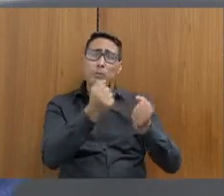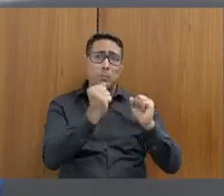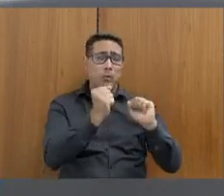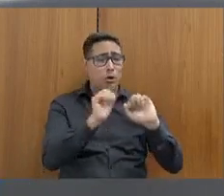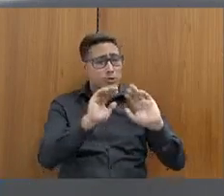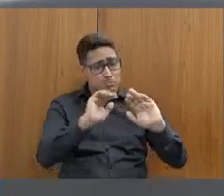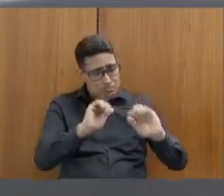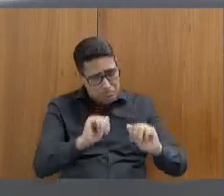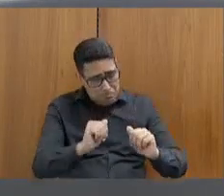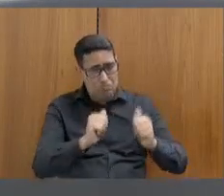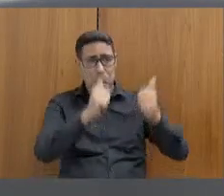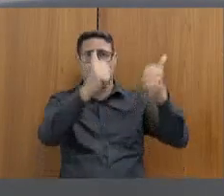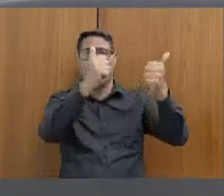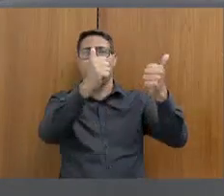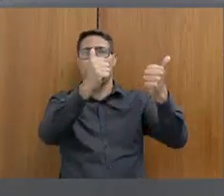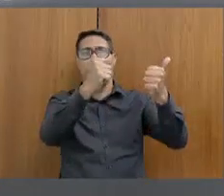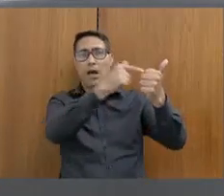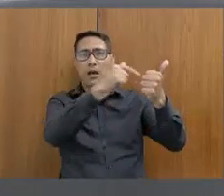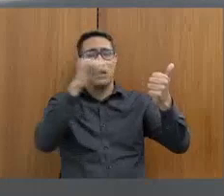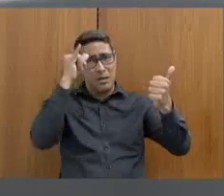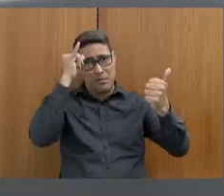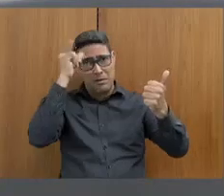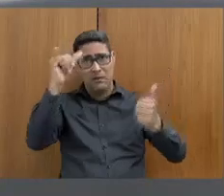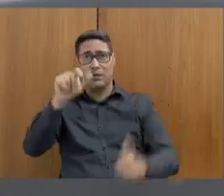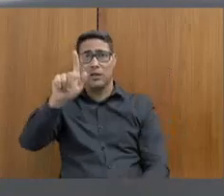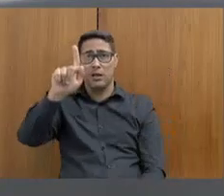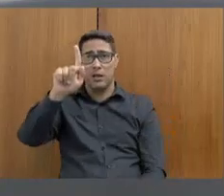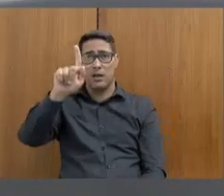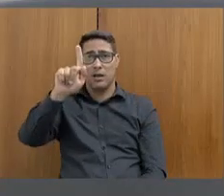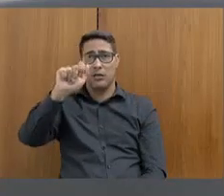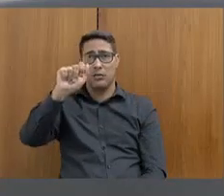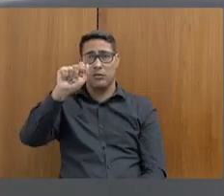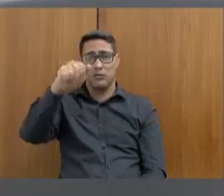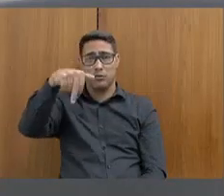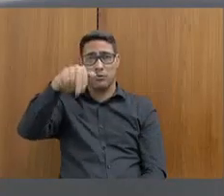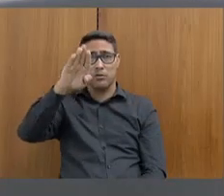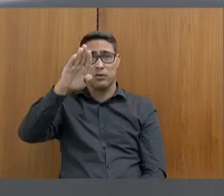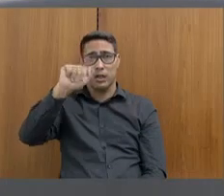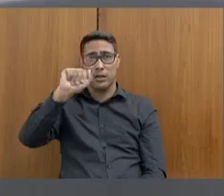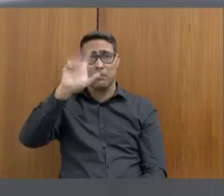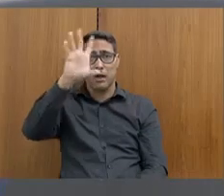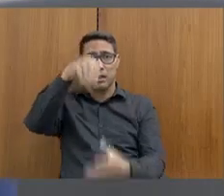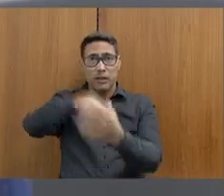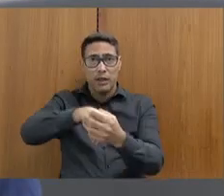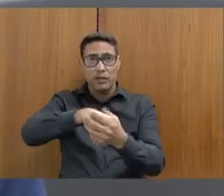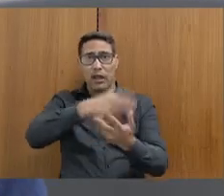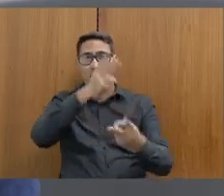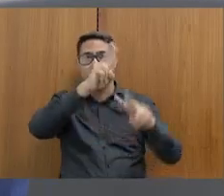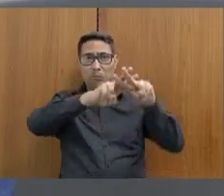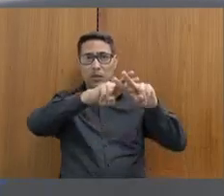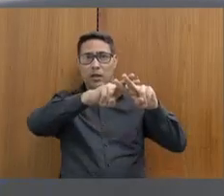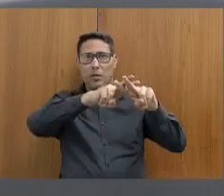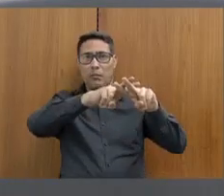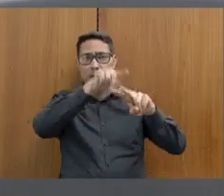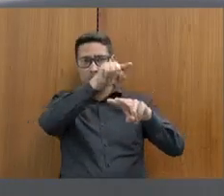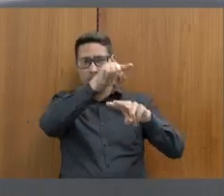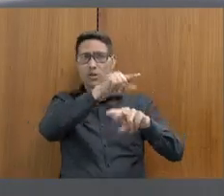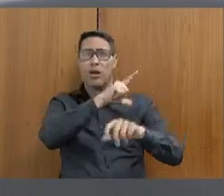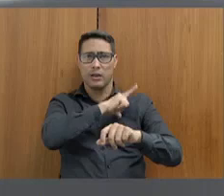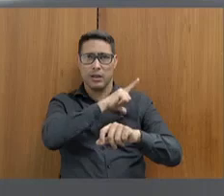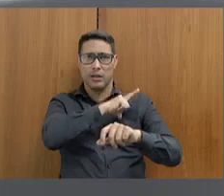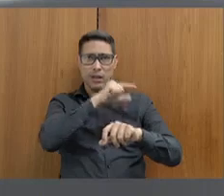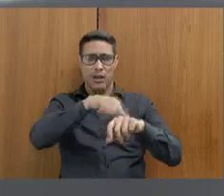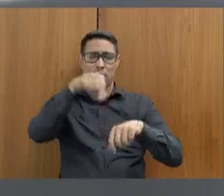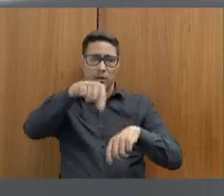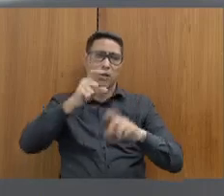para evitar episódios como o caso do gambá que estava em cima de uma comida lá dentro de um presídio há um tempo atrás que nós estivemos aqui em uma